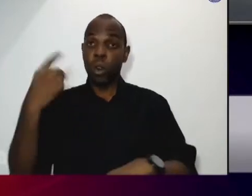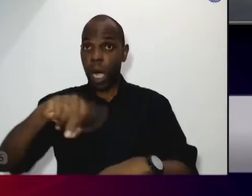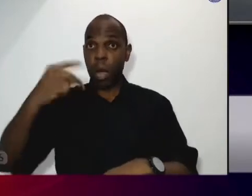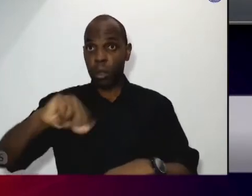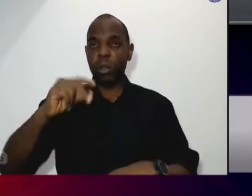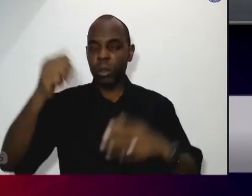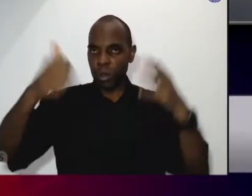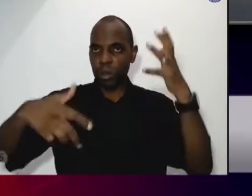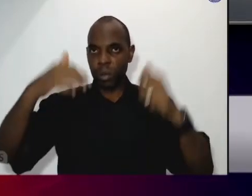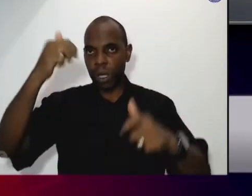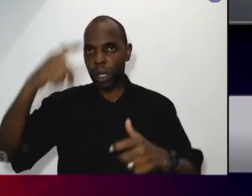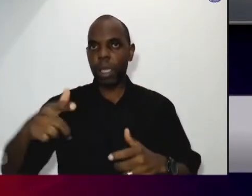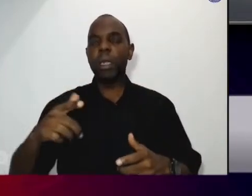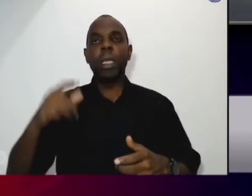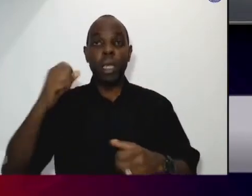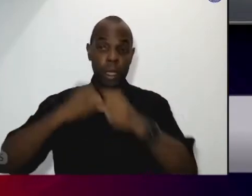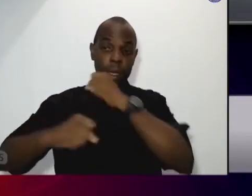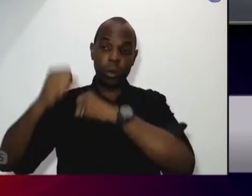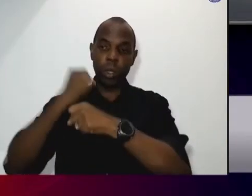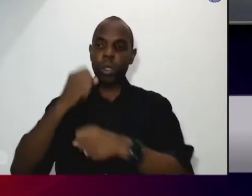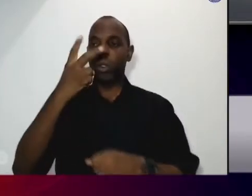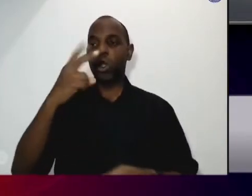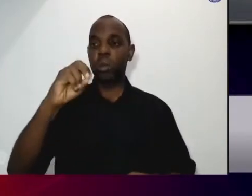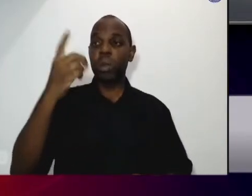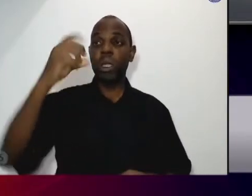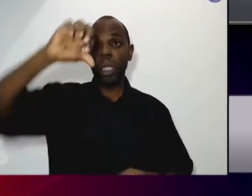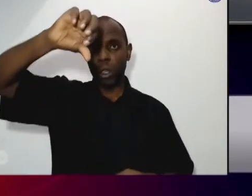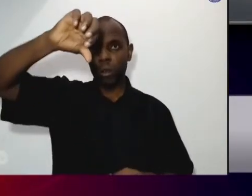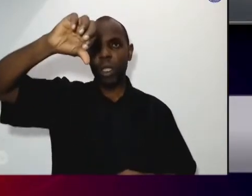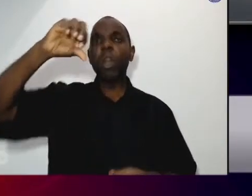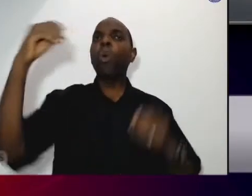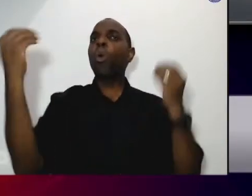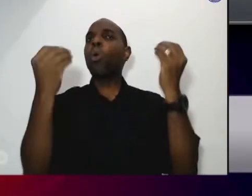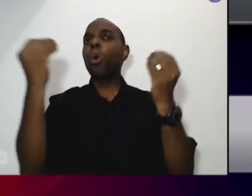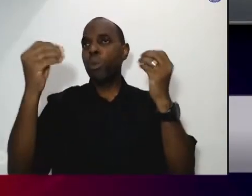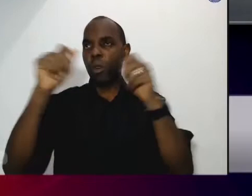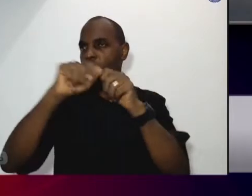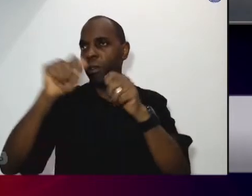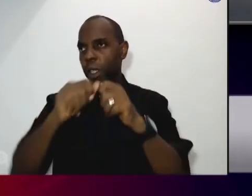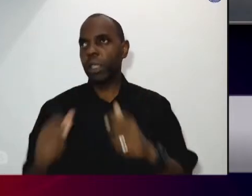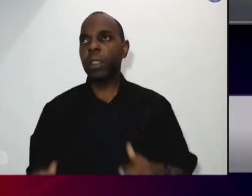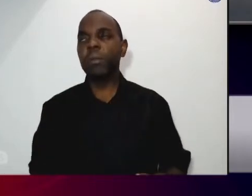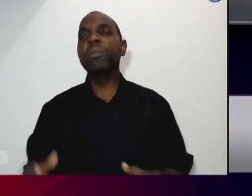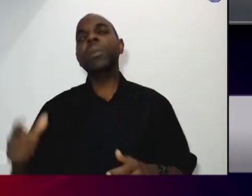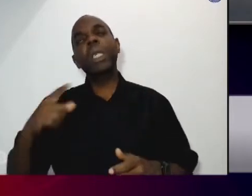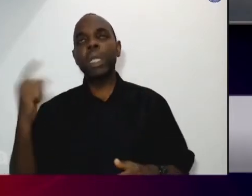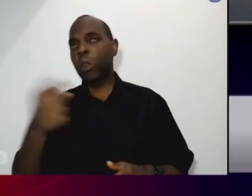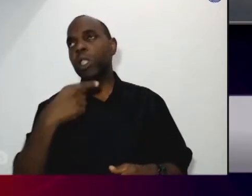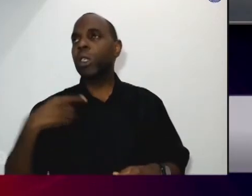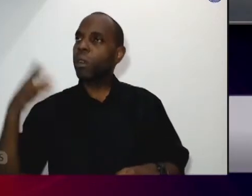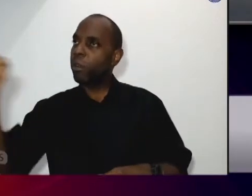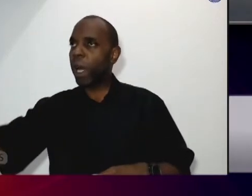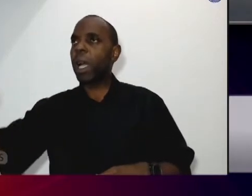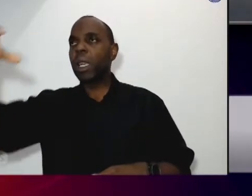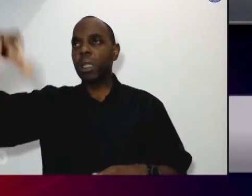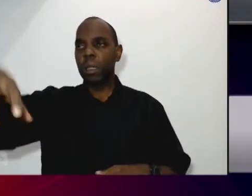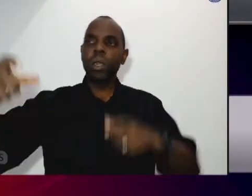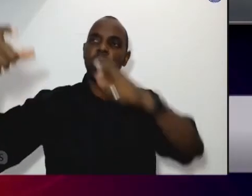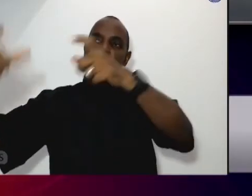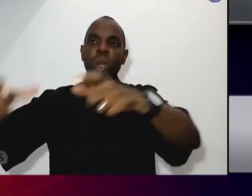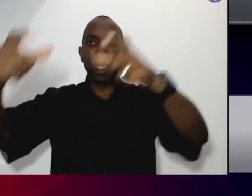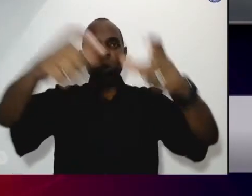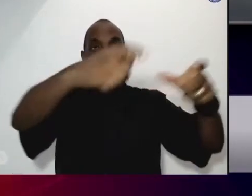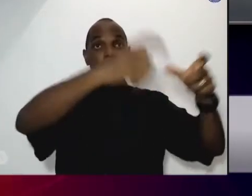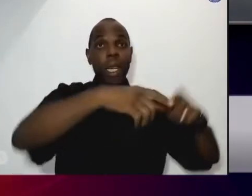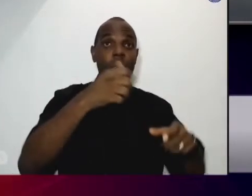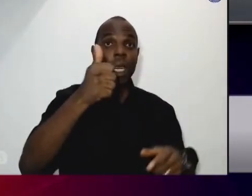nossas ações do ano passado tá bom então esse é o impacto a gente vai nos bairros a gente foi para 14 bairros em